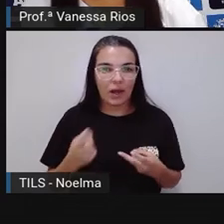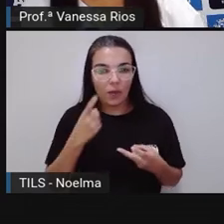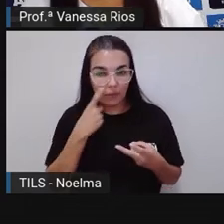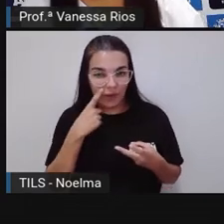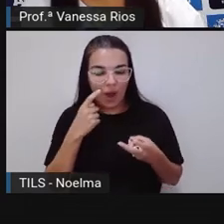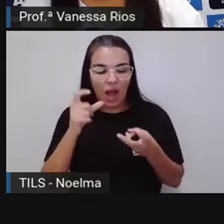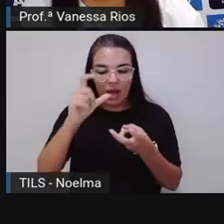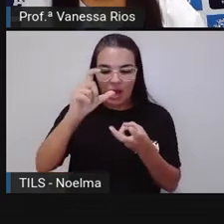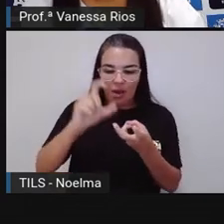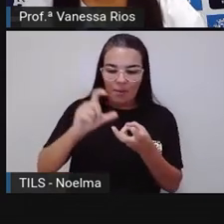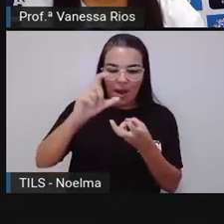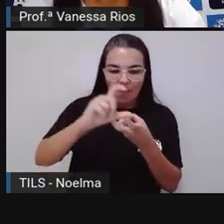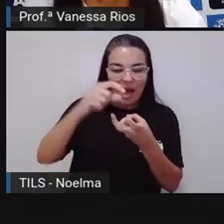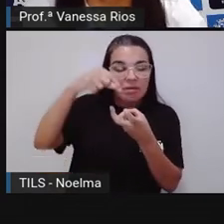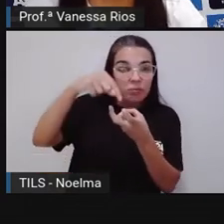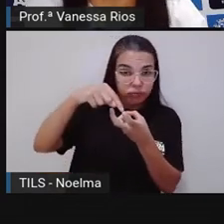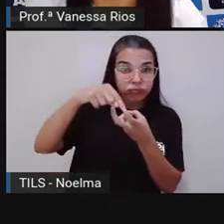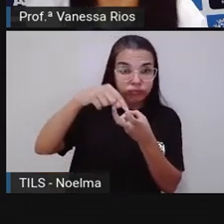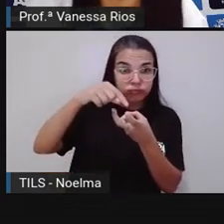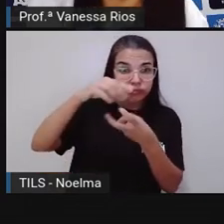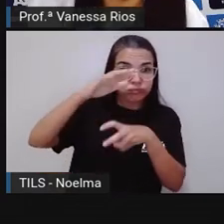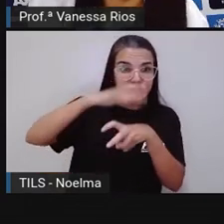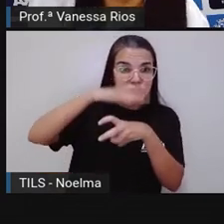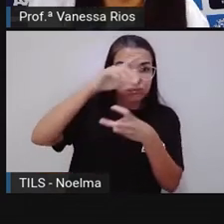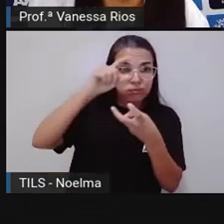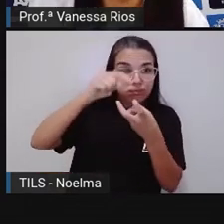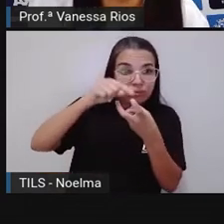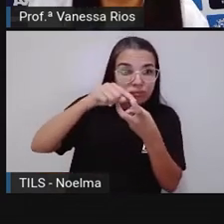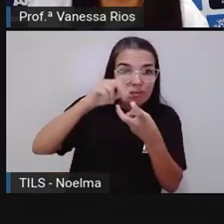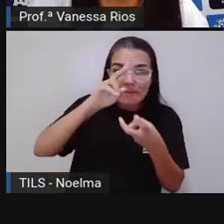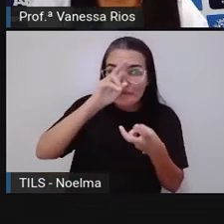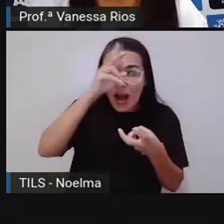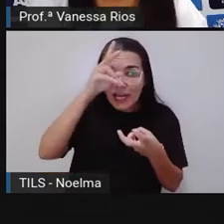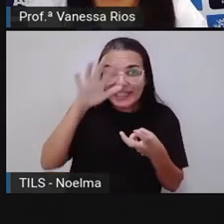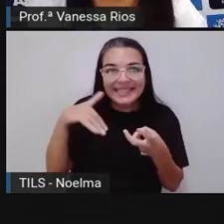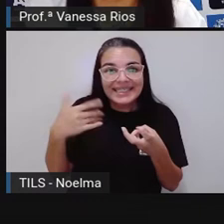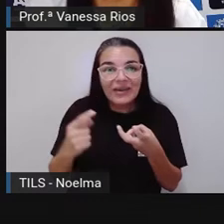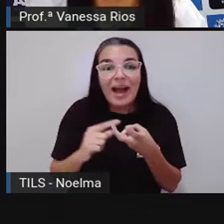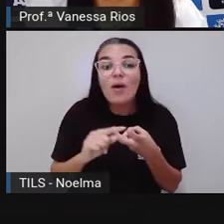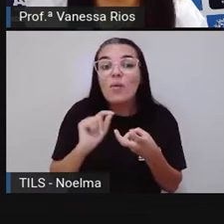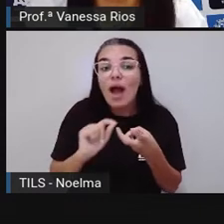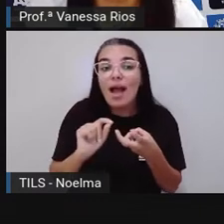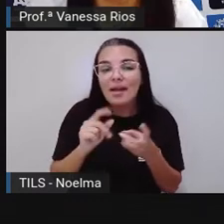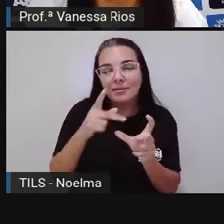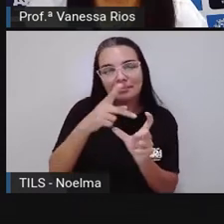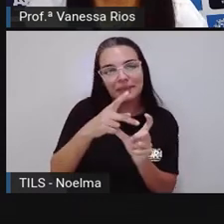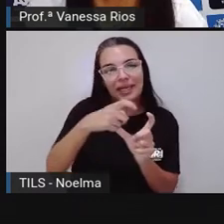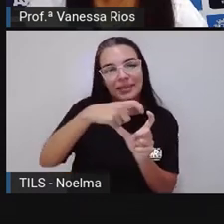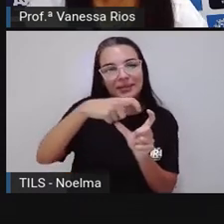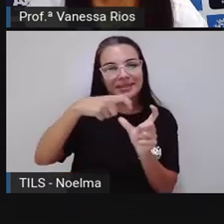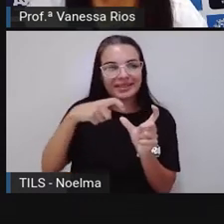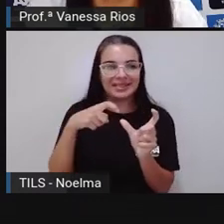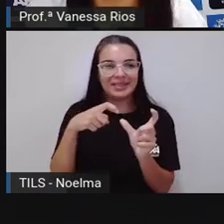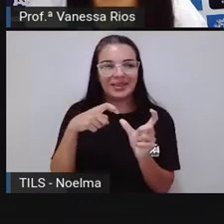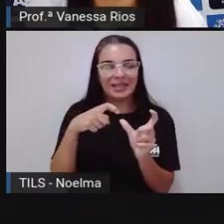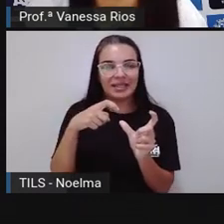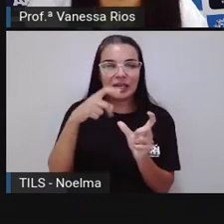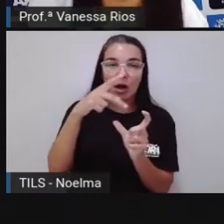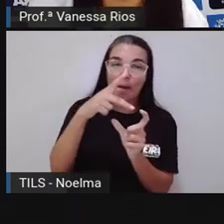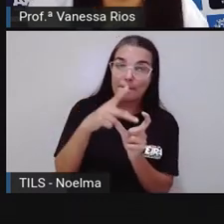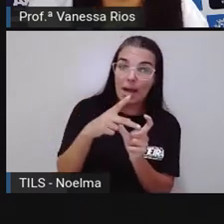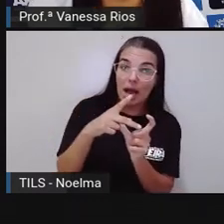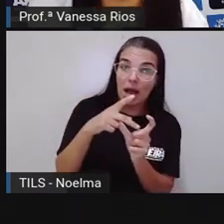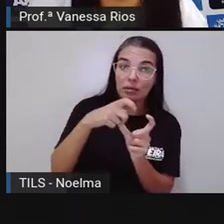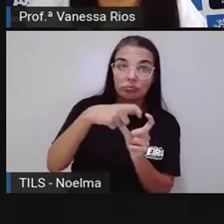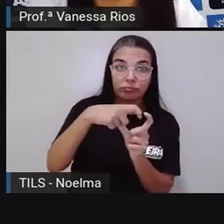localização da sílaba tônica, a gente também percebe que lápis é uma palavra paroxítona, porque a